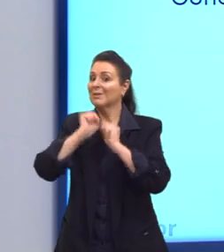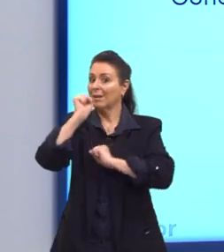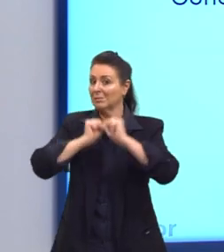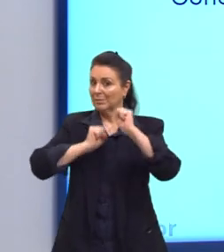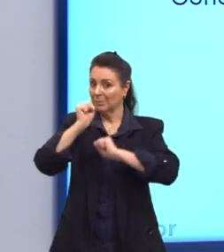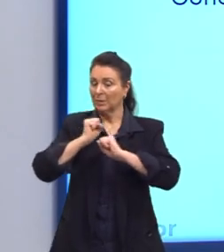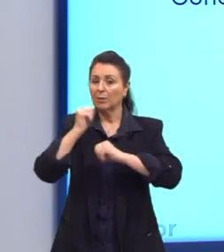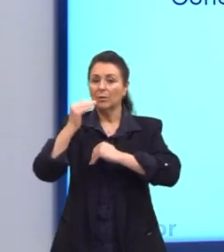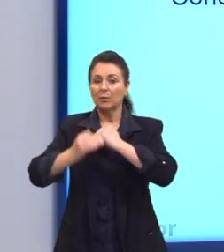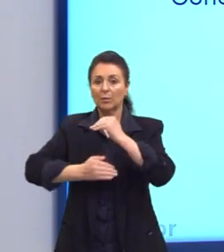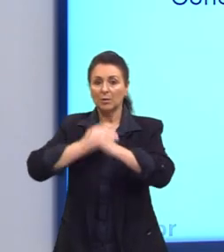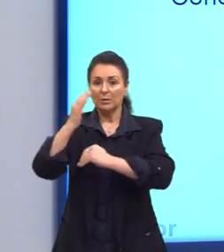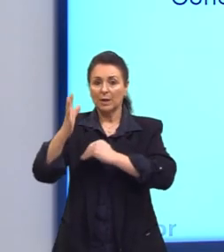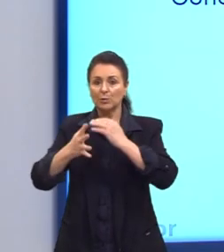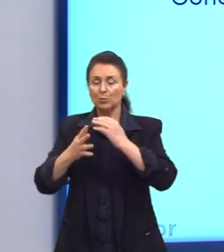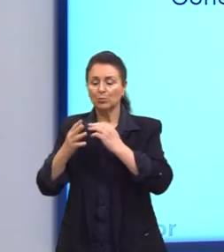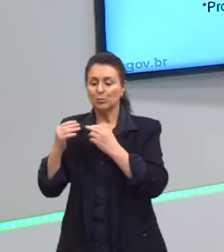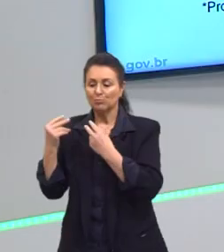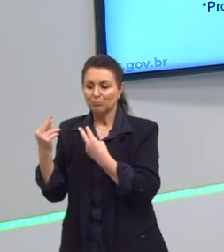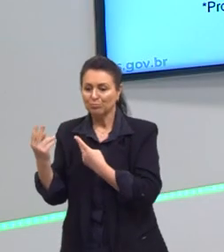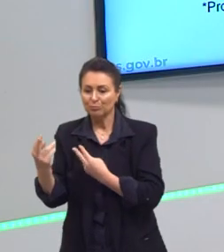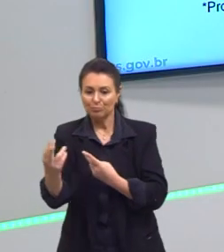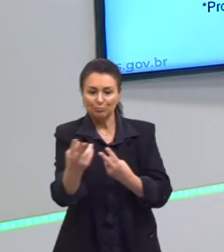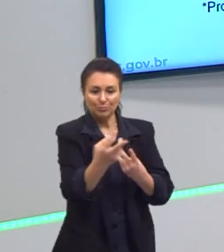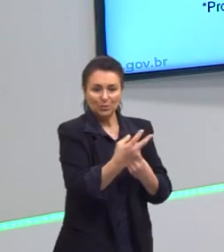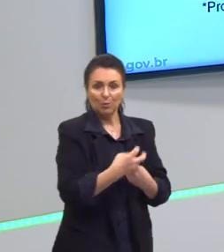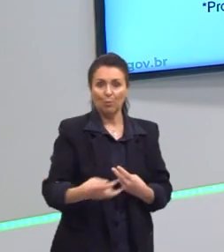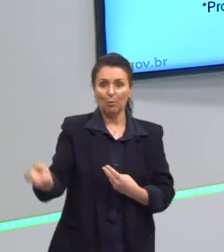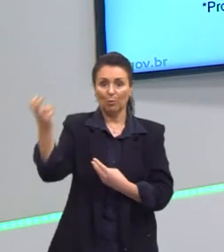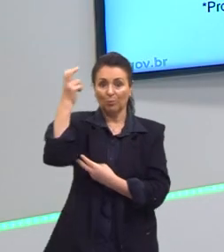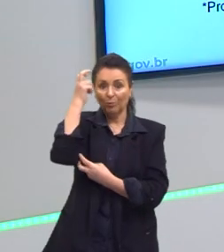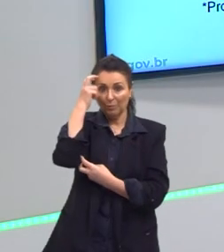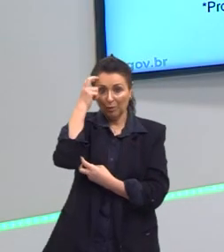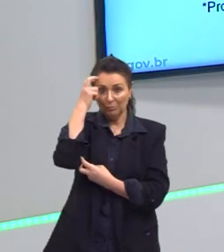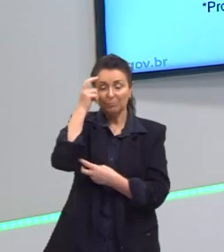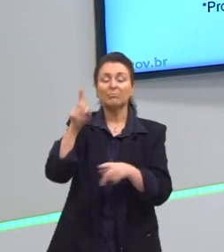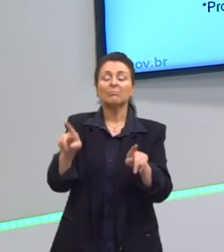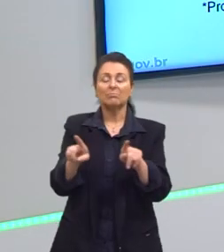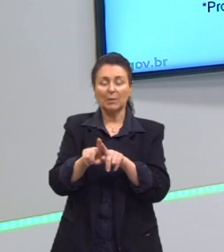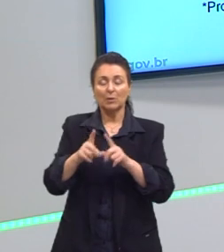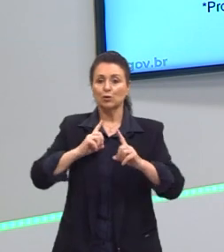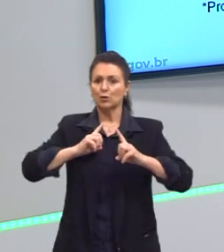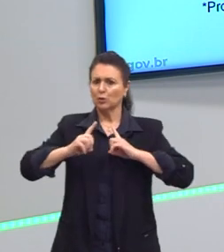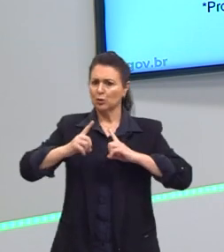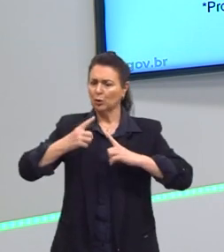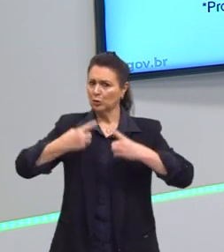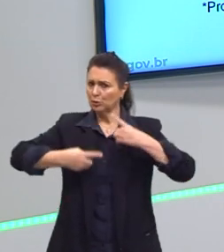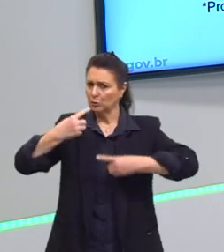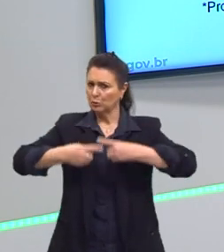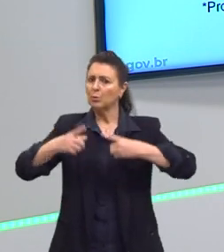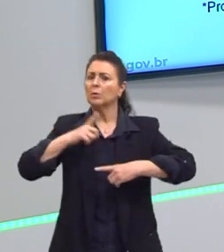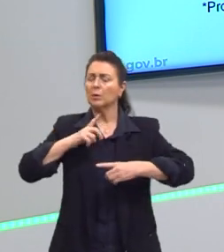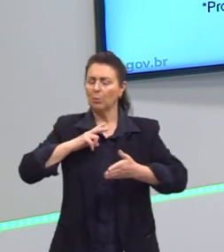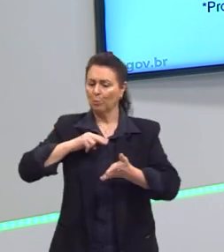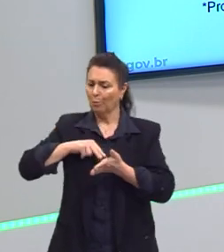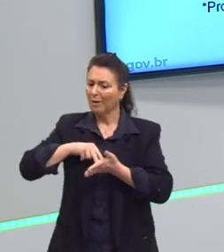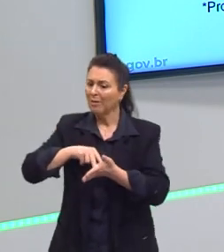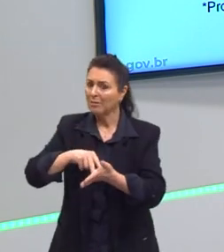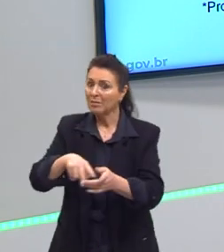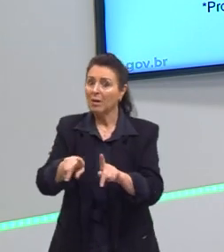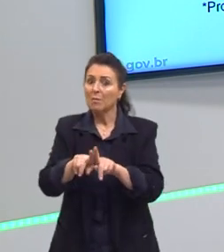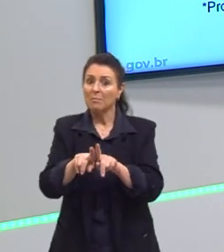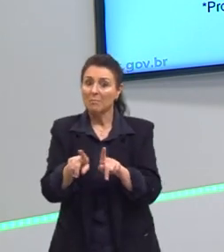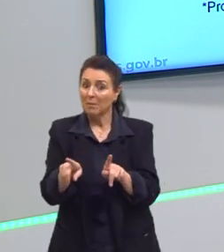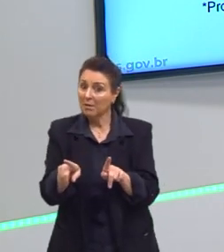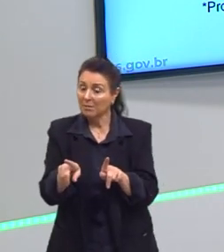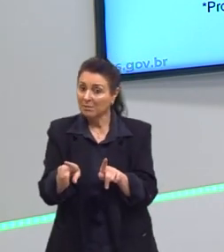Processo de homogeneização cultural. Nós discutimos que há uma resistência a isso, mas ela propõe